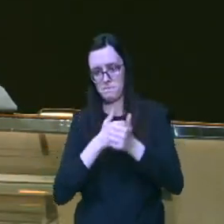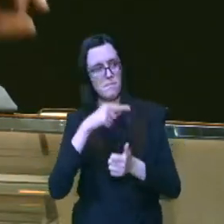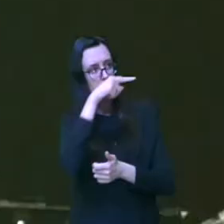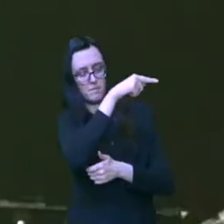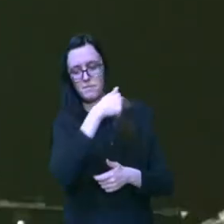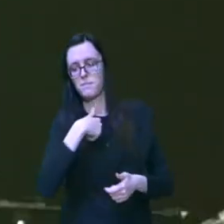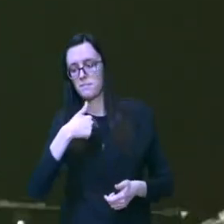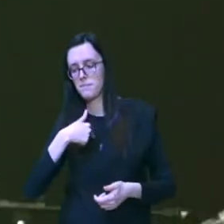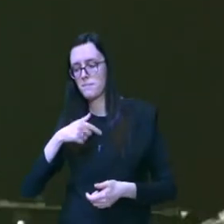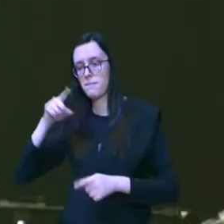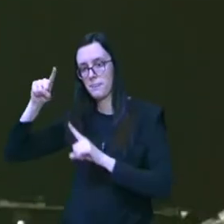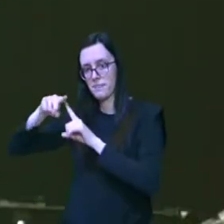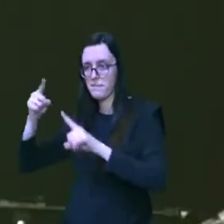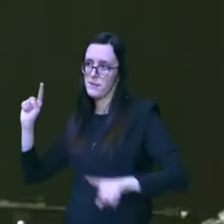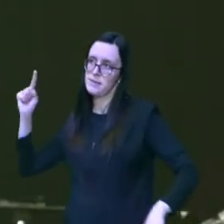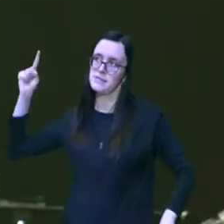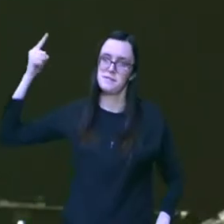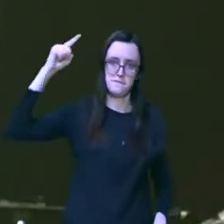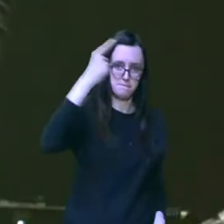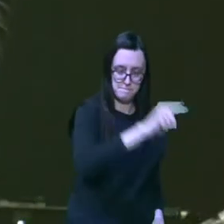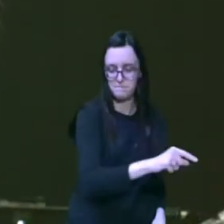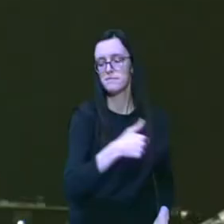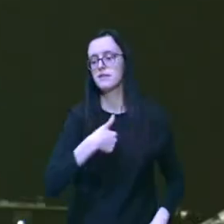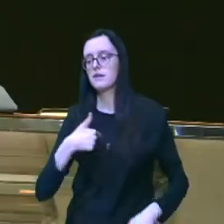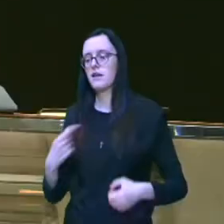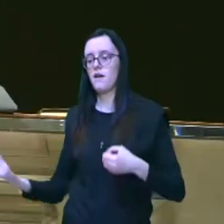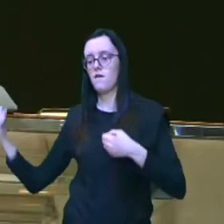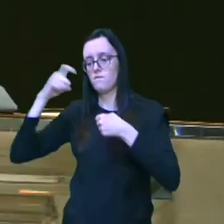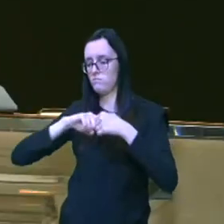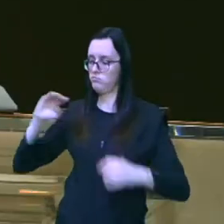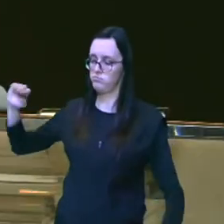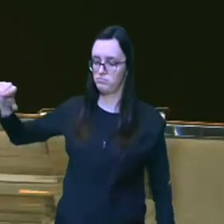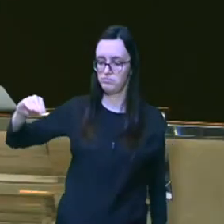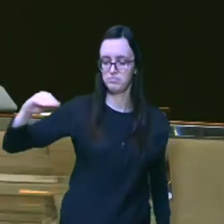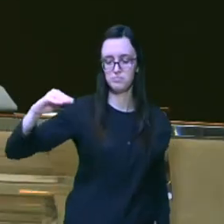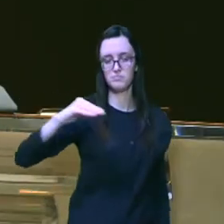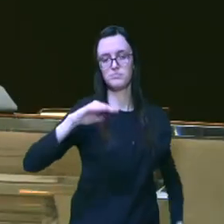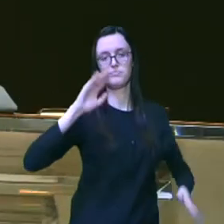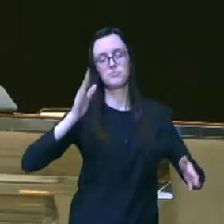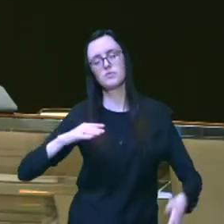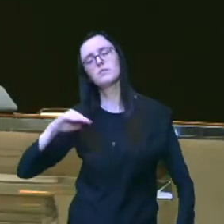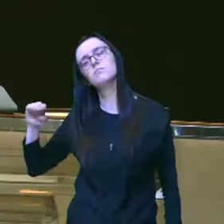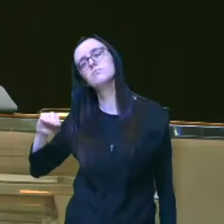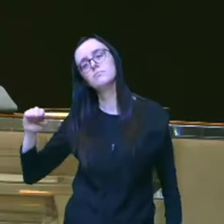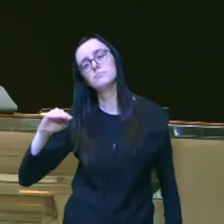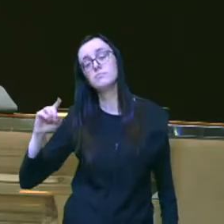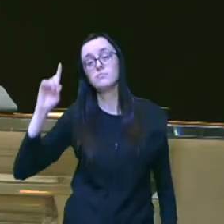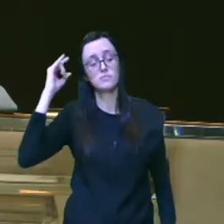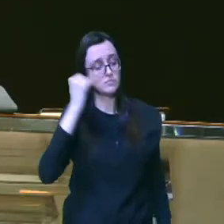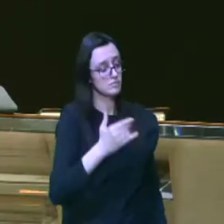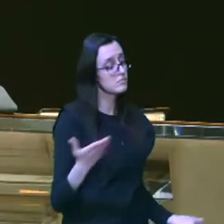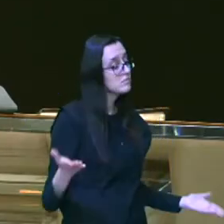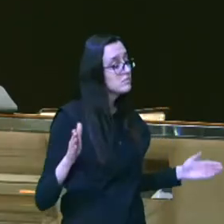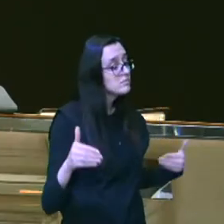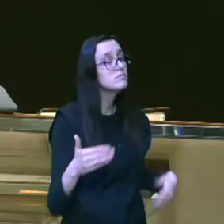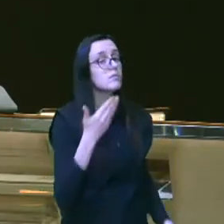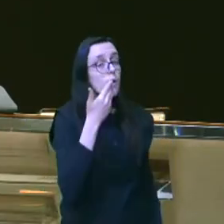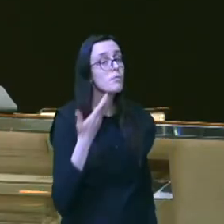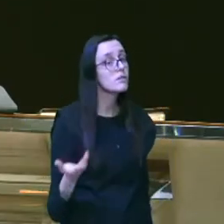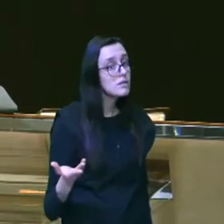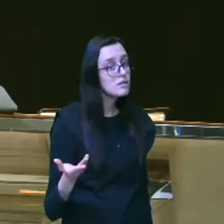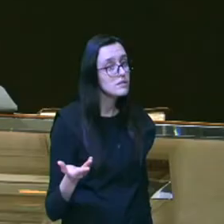da PIB vindo lá de Itamandaré e quando eu estava voltando tinha rodado já alguns quilômetros Deus falou assim e é sexta?